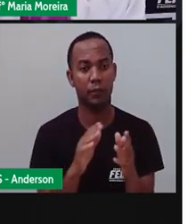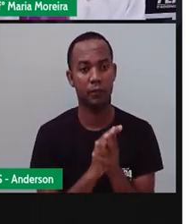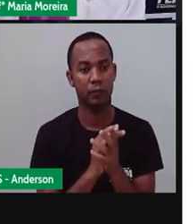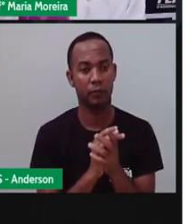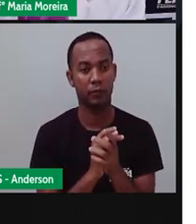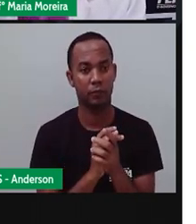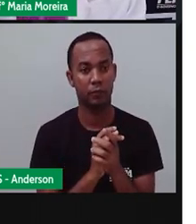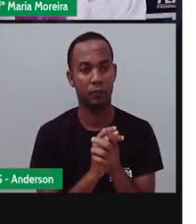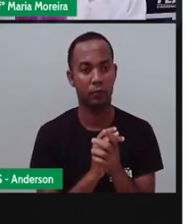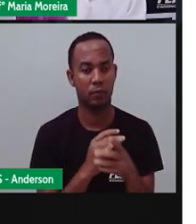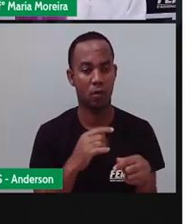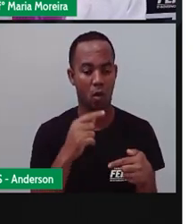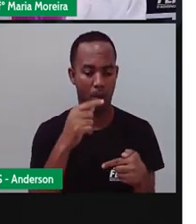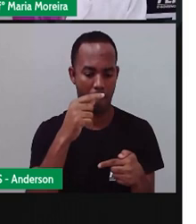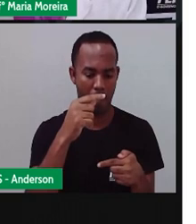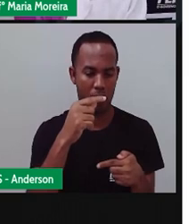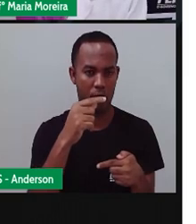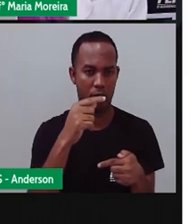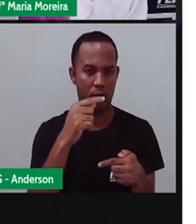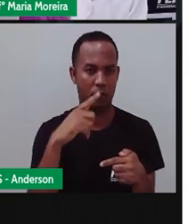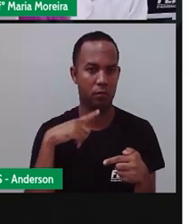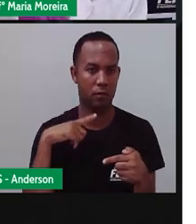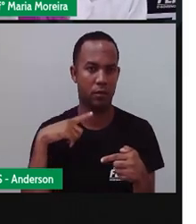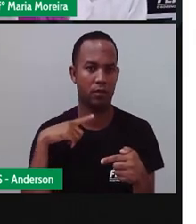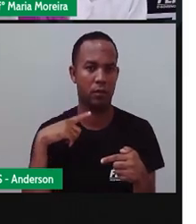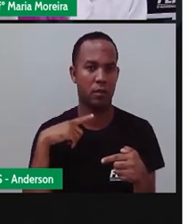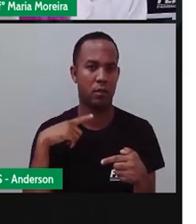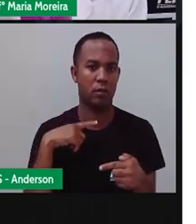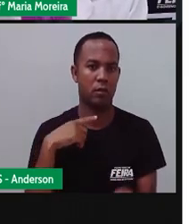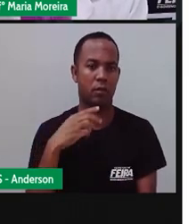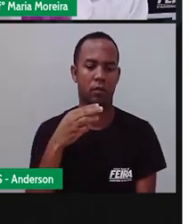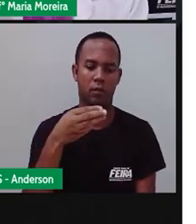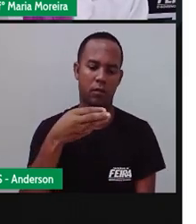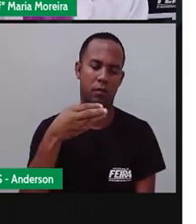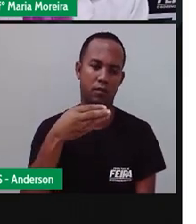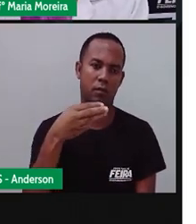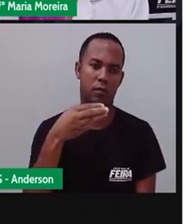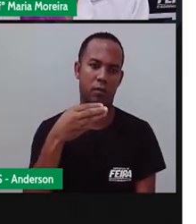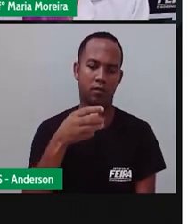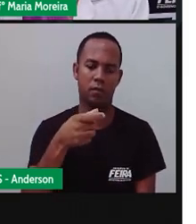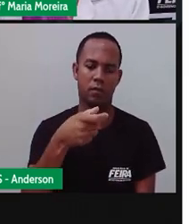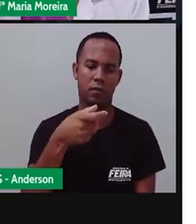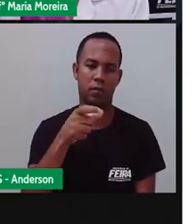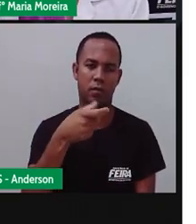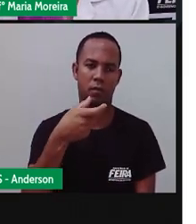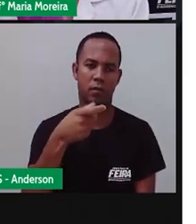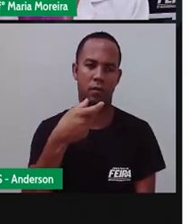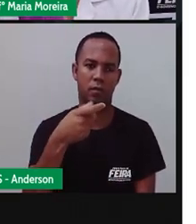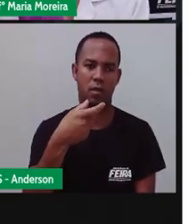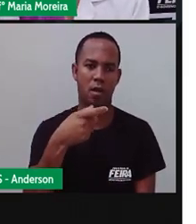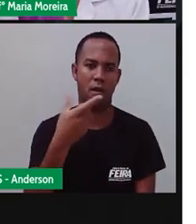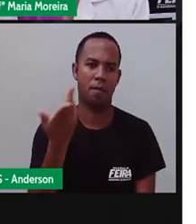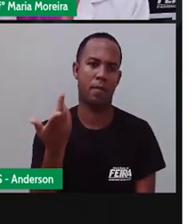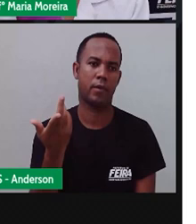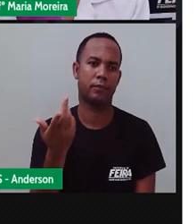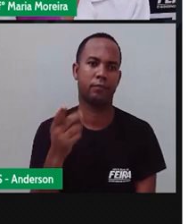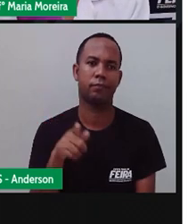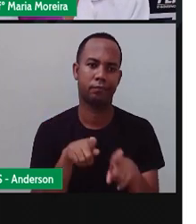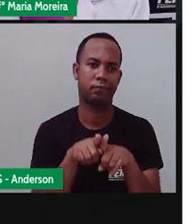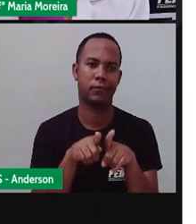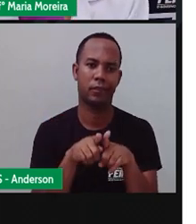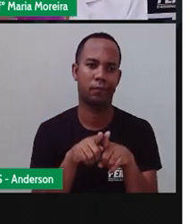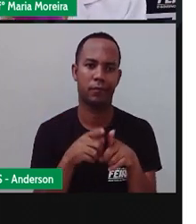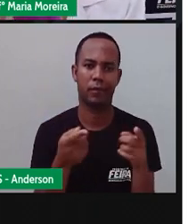olha. Aí eu vou medir, ó. Aqui tem três dedinhos de tampa. Pronto. Aí o que que eu vou fazer? Eu vou diminuir. Vou colocar um dedinho só.